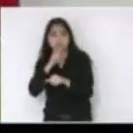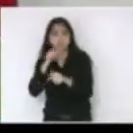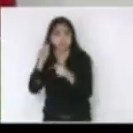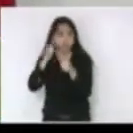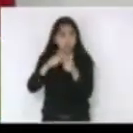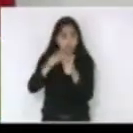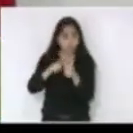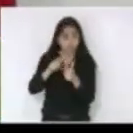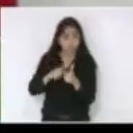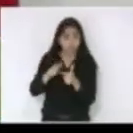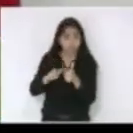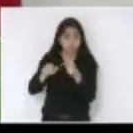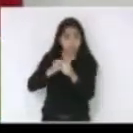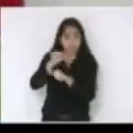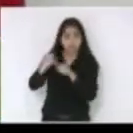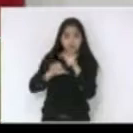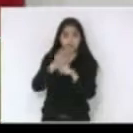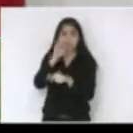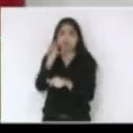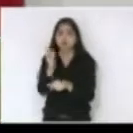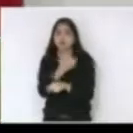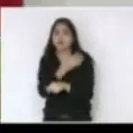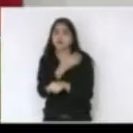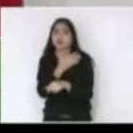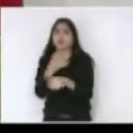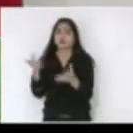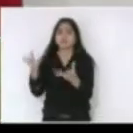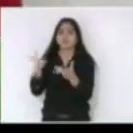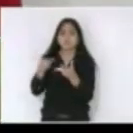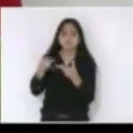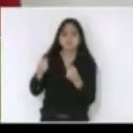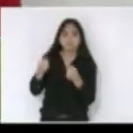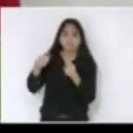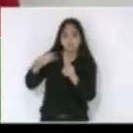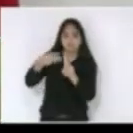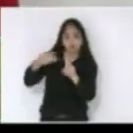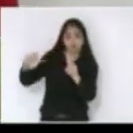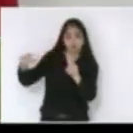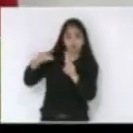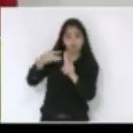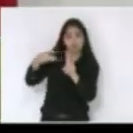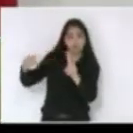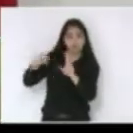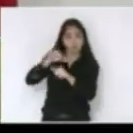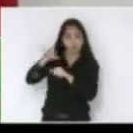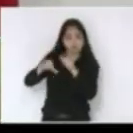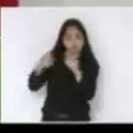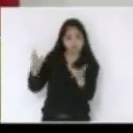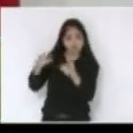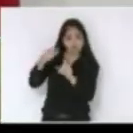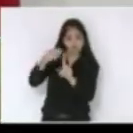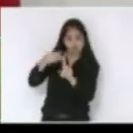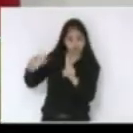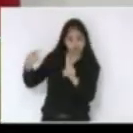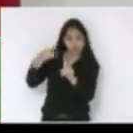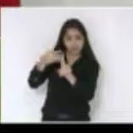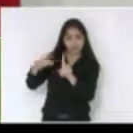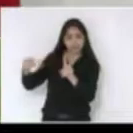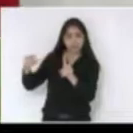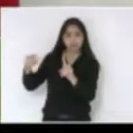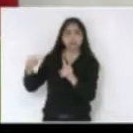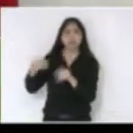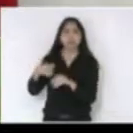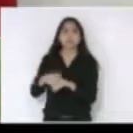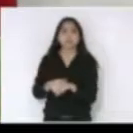por redes de melhor qualidade ou redes trifásicas que nem sempre é a rede trifásica que solucionou o